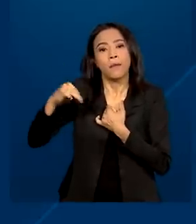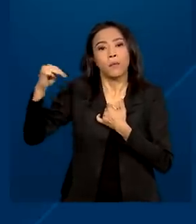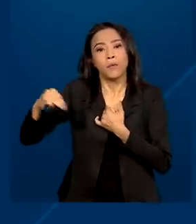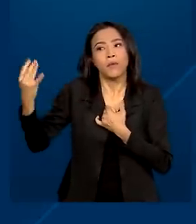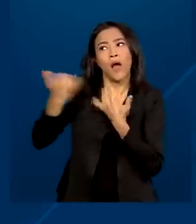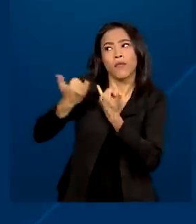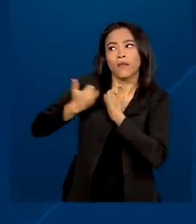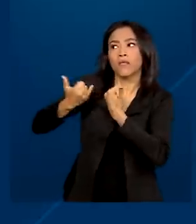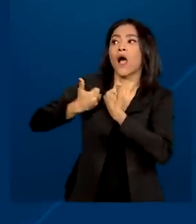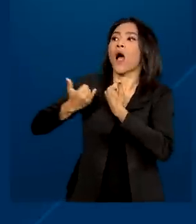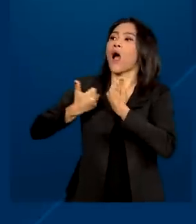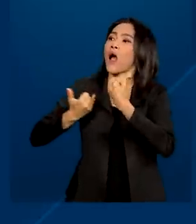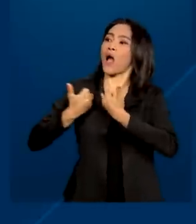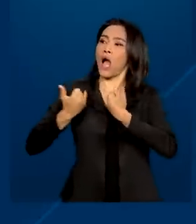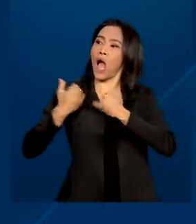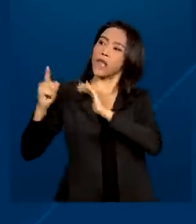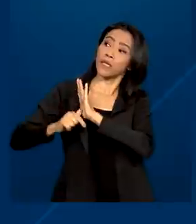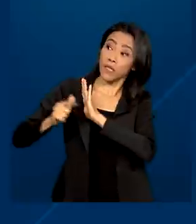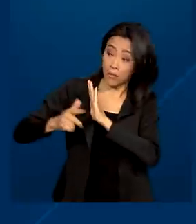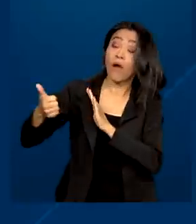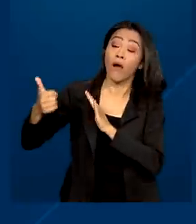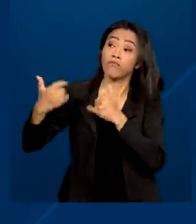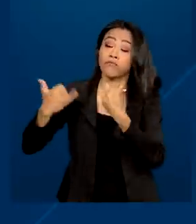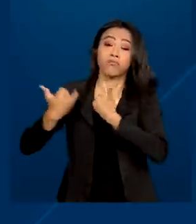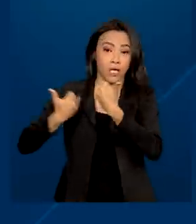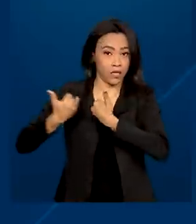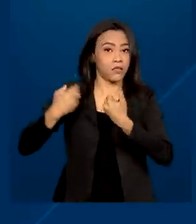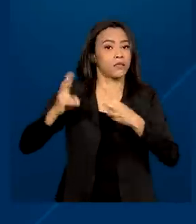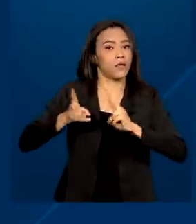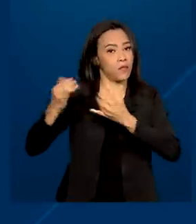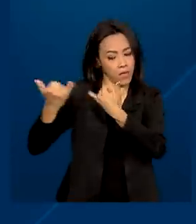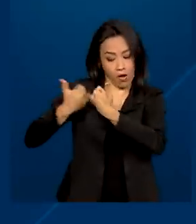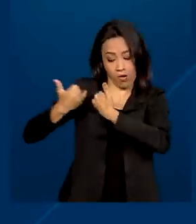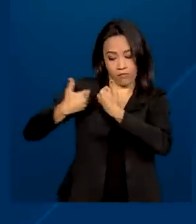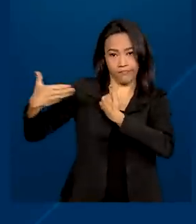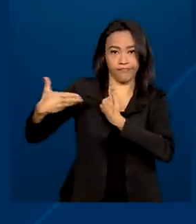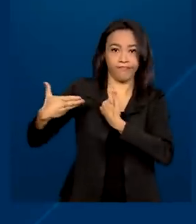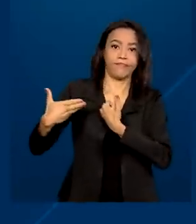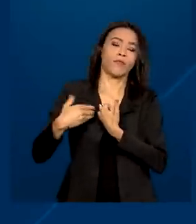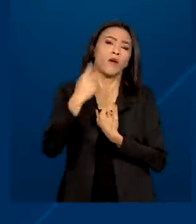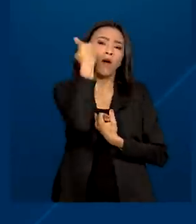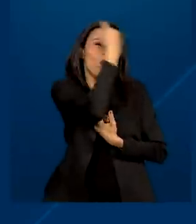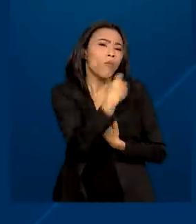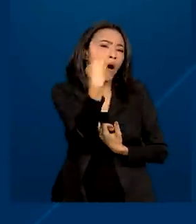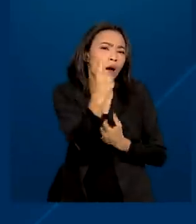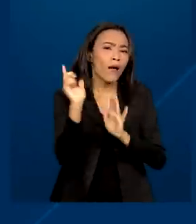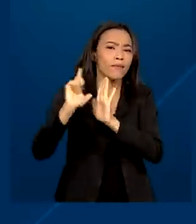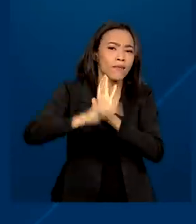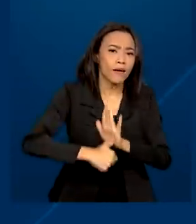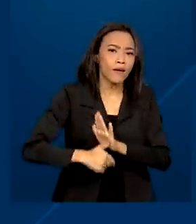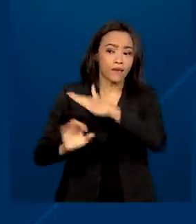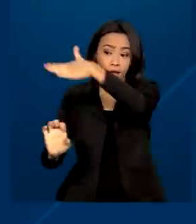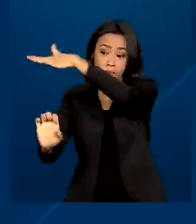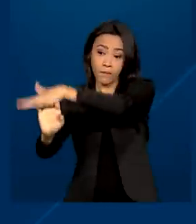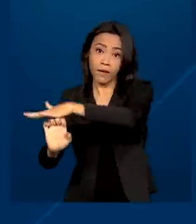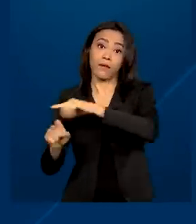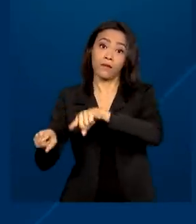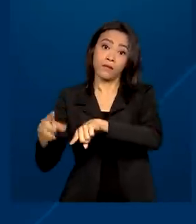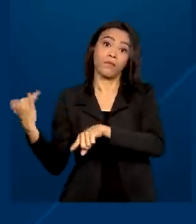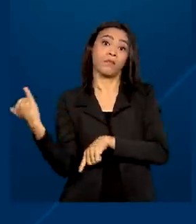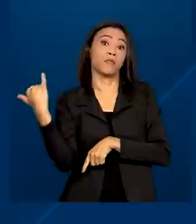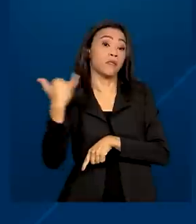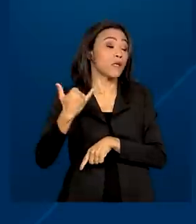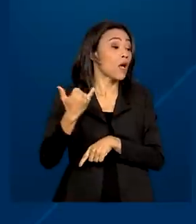previsão de partida dos voos atrasados. A partir de uma hora de atraso, a companhia aérea deve fornecer serviços de